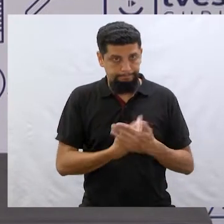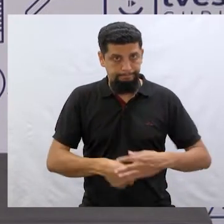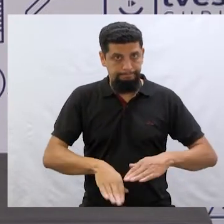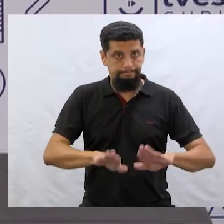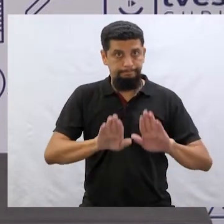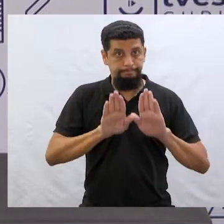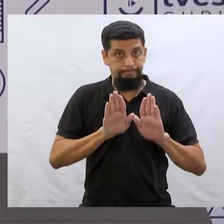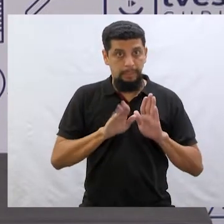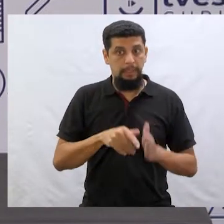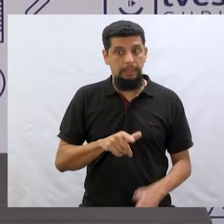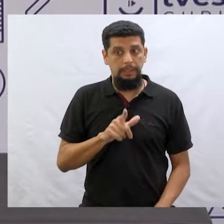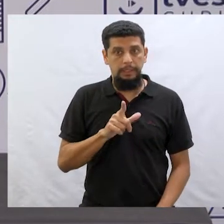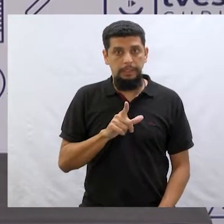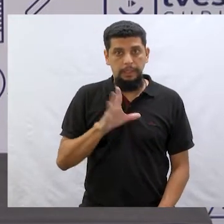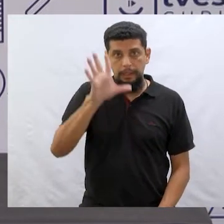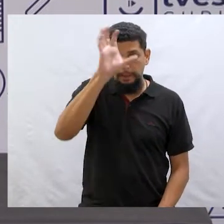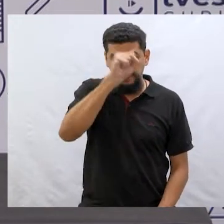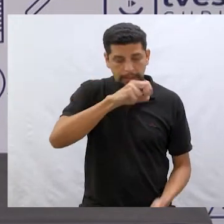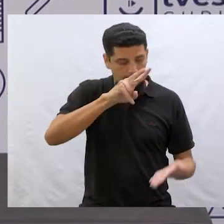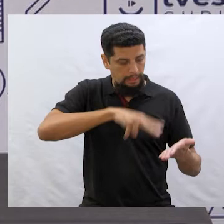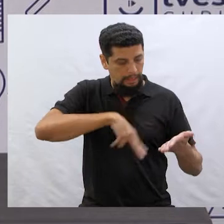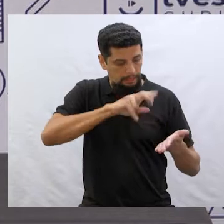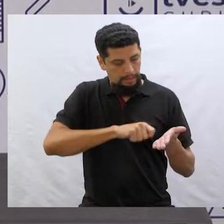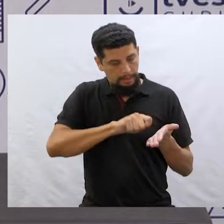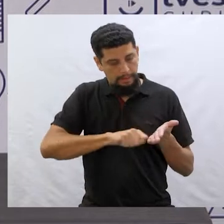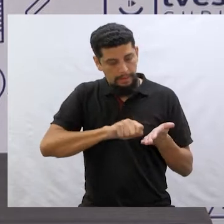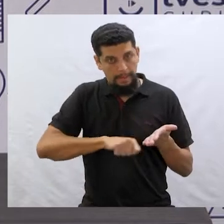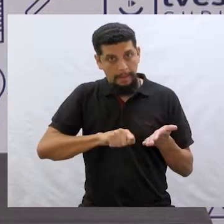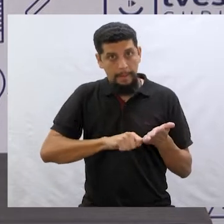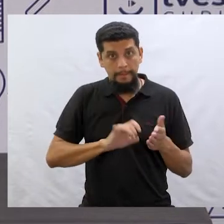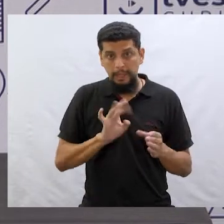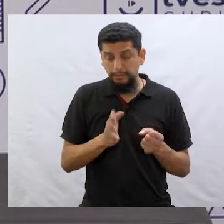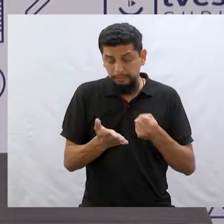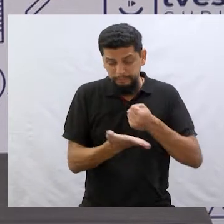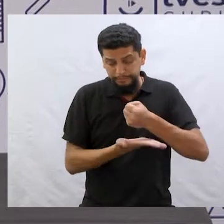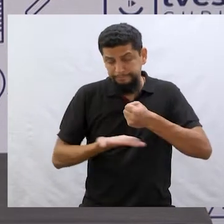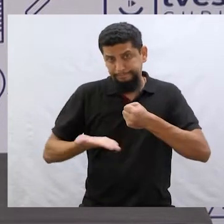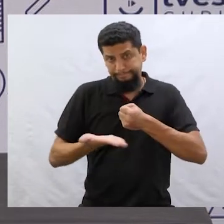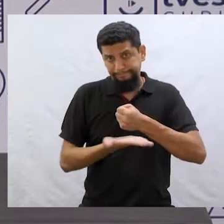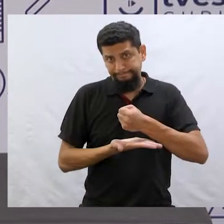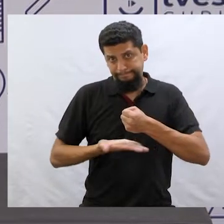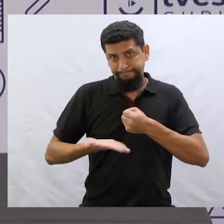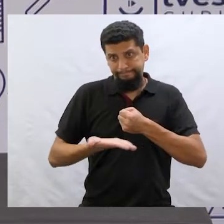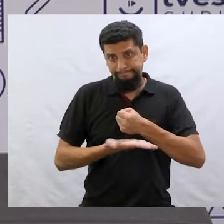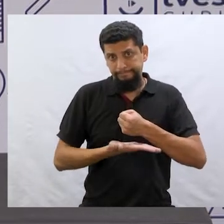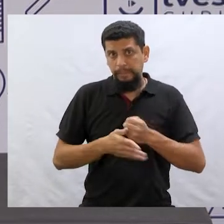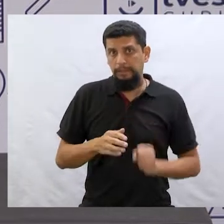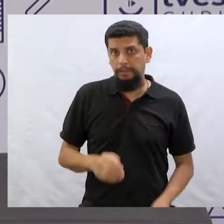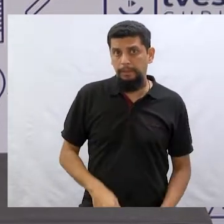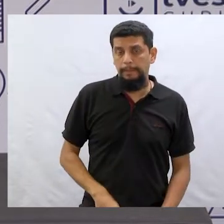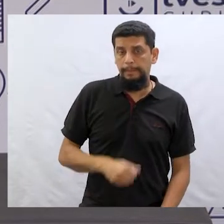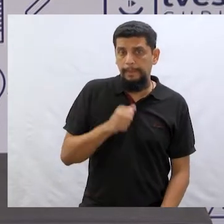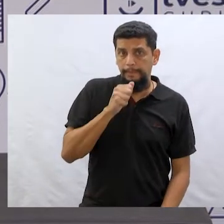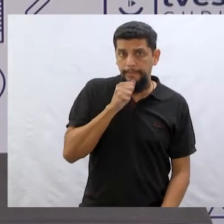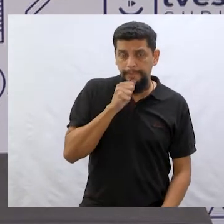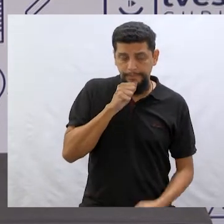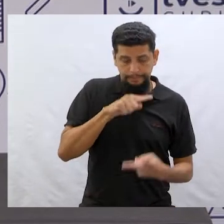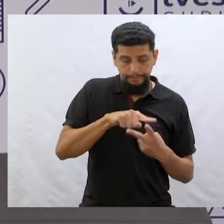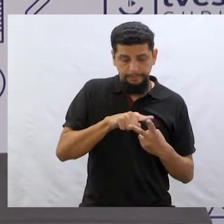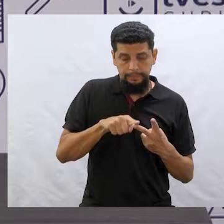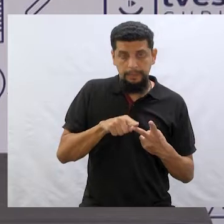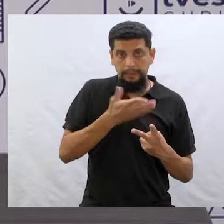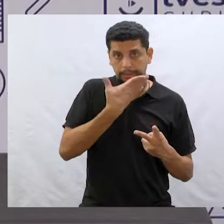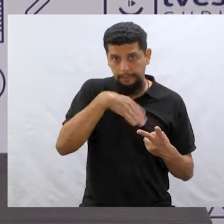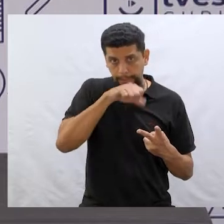Então, eles tiveram, aprenderam a ler e escrever, mas basicamente, ainda assim, os dois me